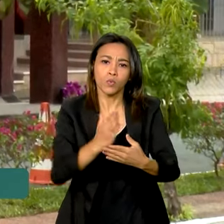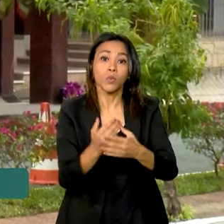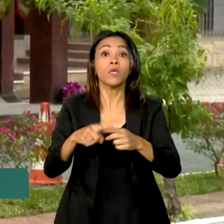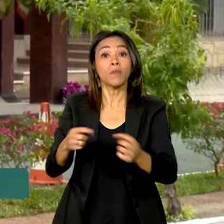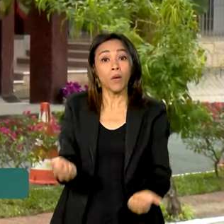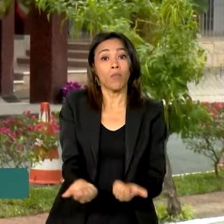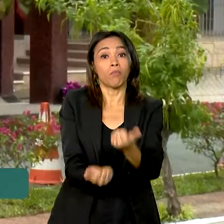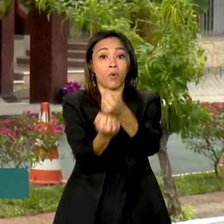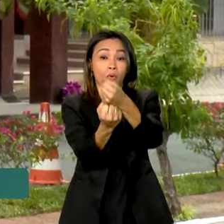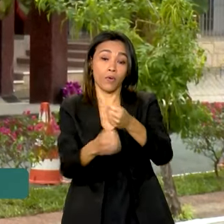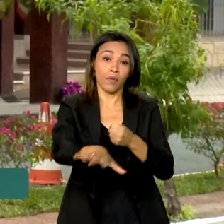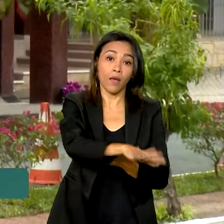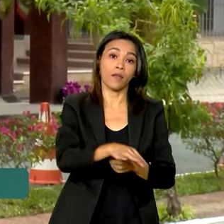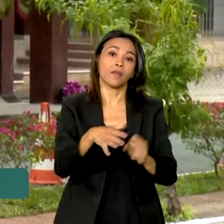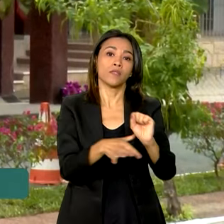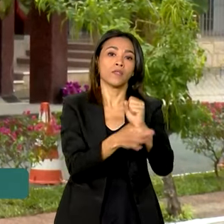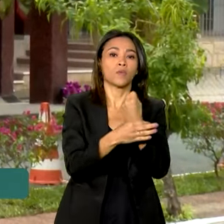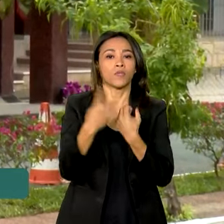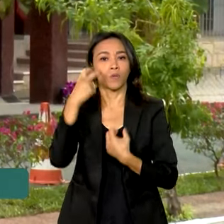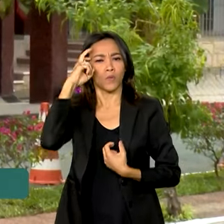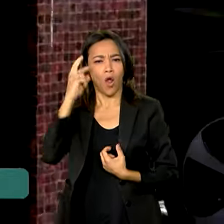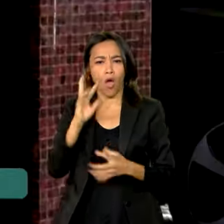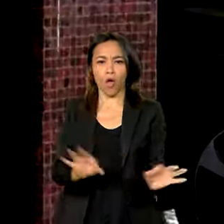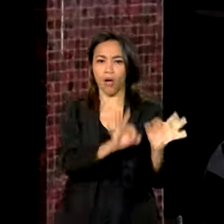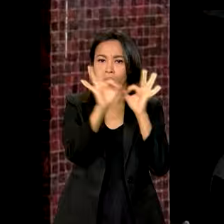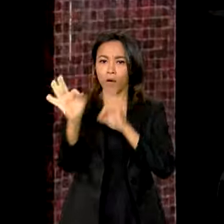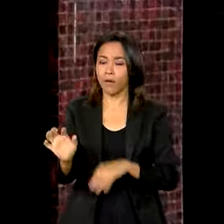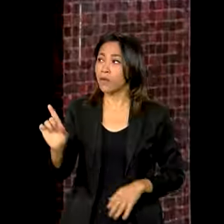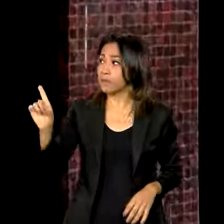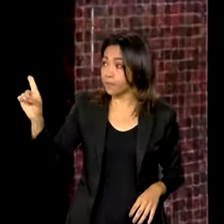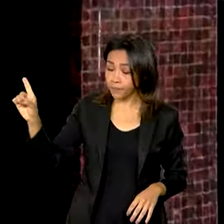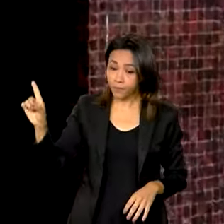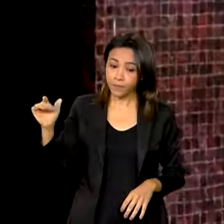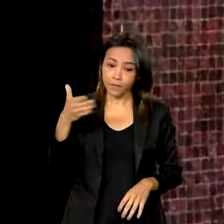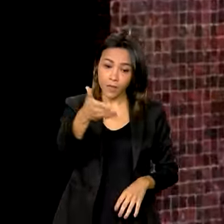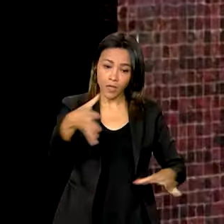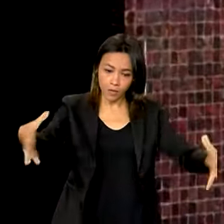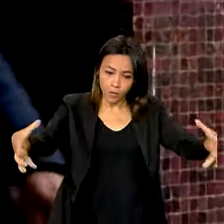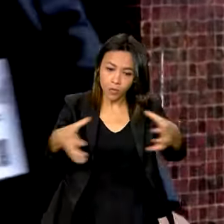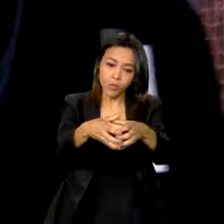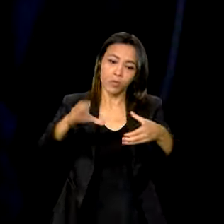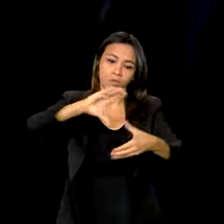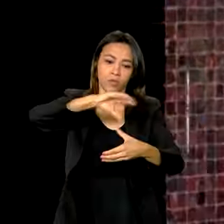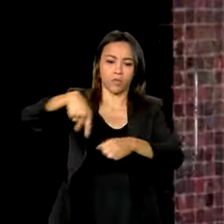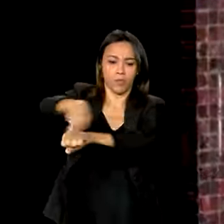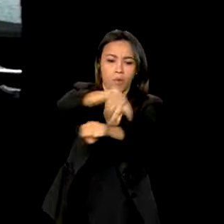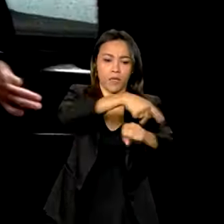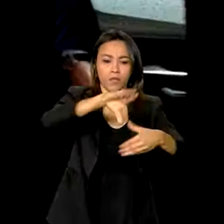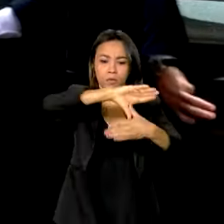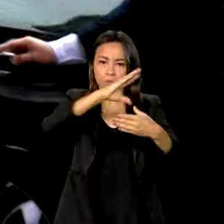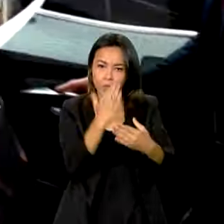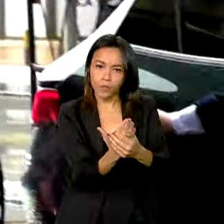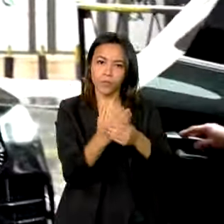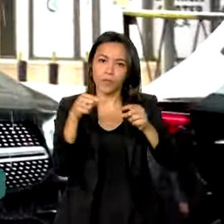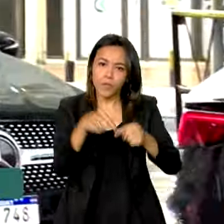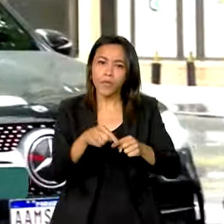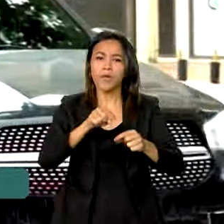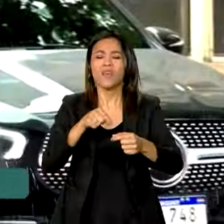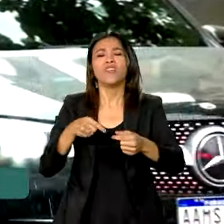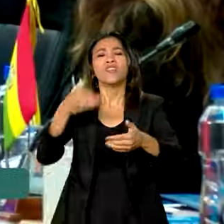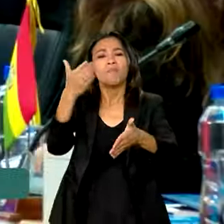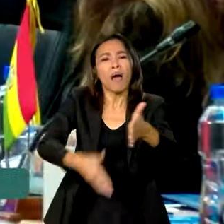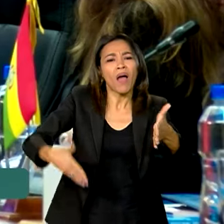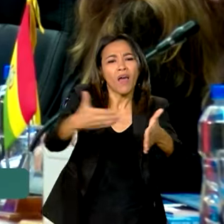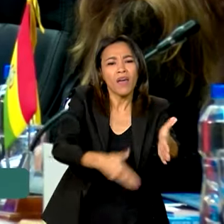segurança e cultura. Veja na reportagem. O Mercosul é um bloco de livre comércio entre os países membros que reduz barreiras